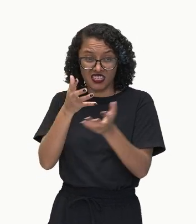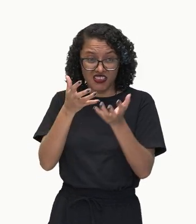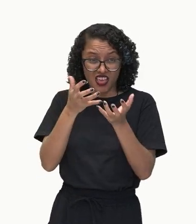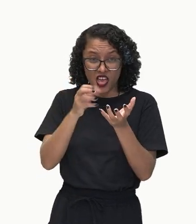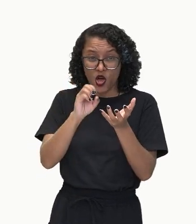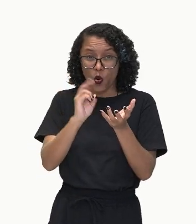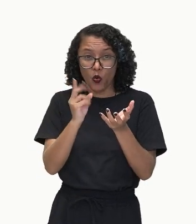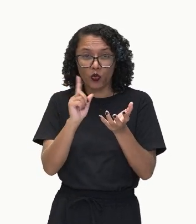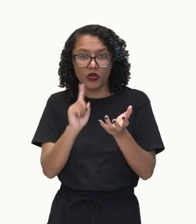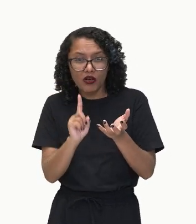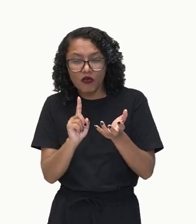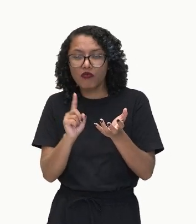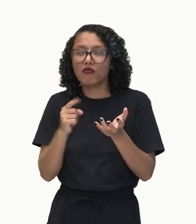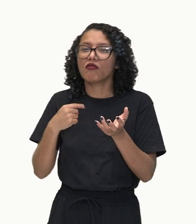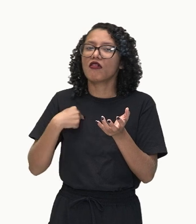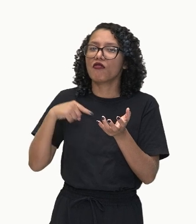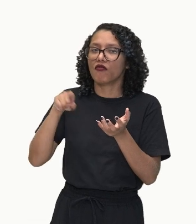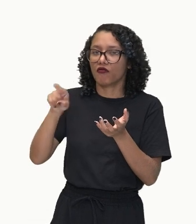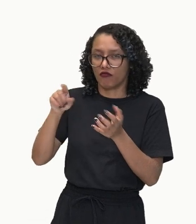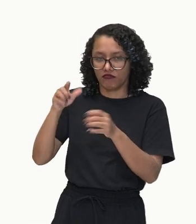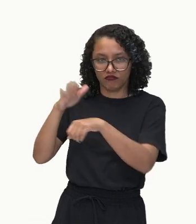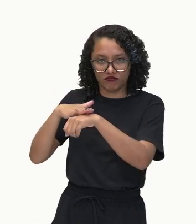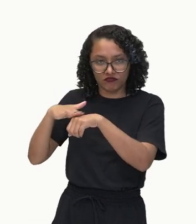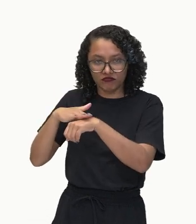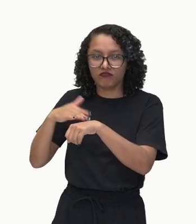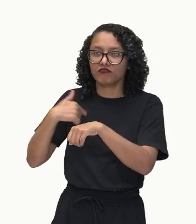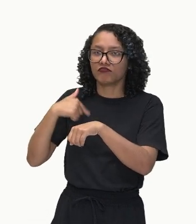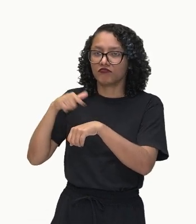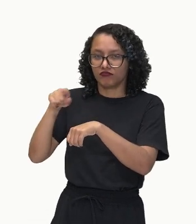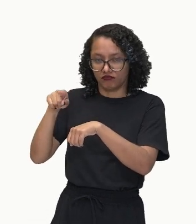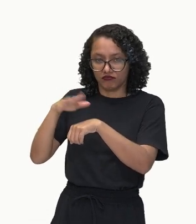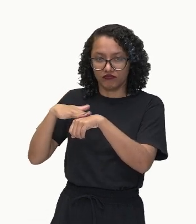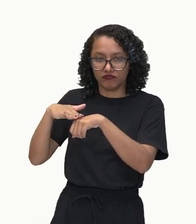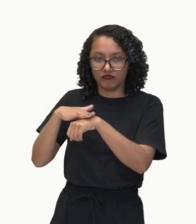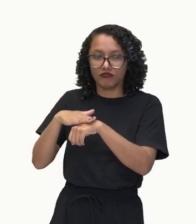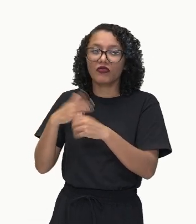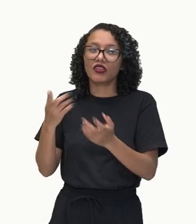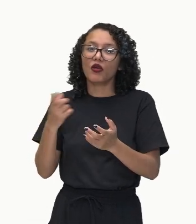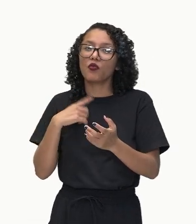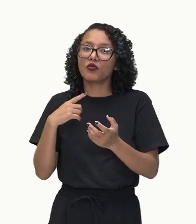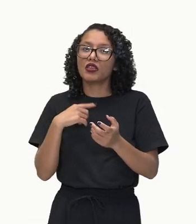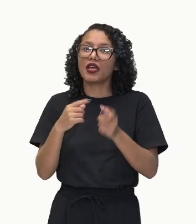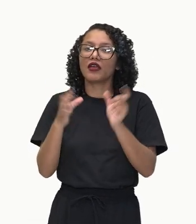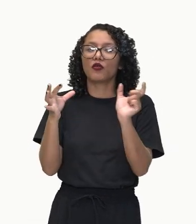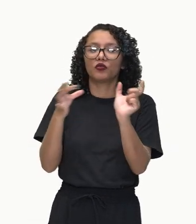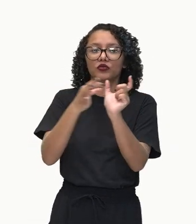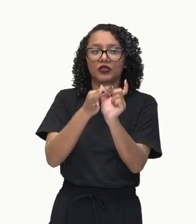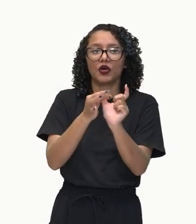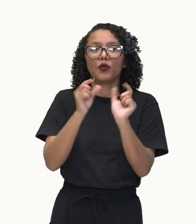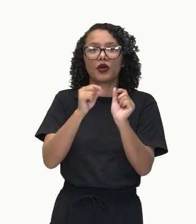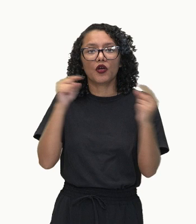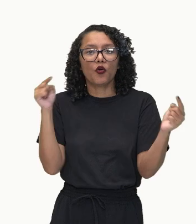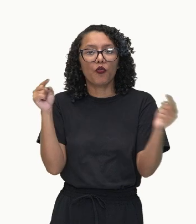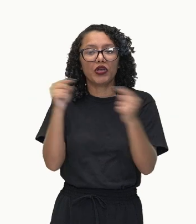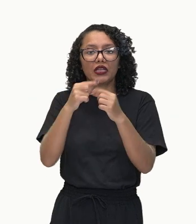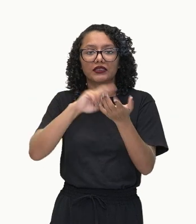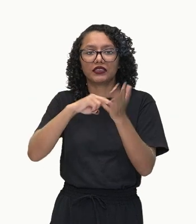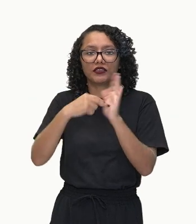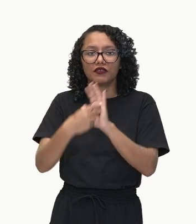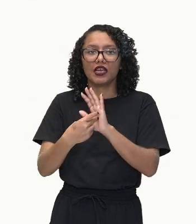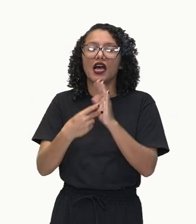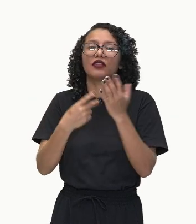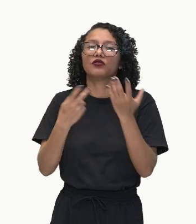né? É alternância, ó. Então, temos aqui conjunções que vão trazer ideias de alternância. Vou falar com ele.